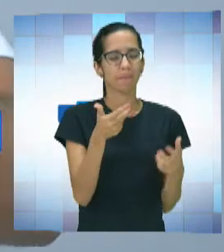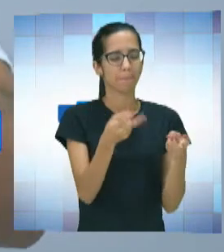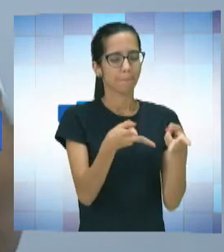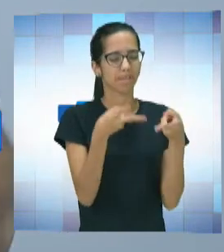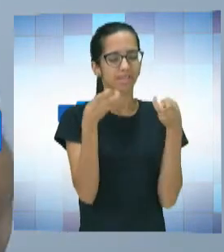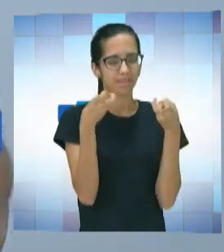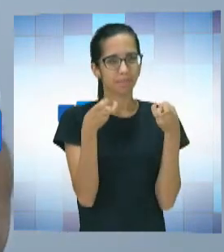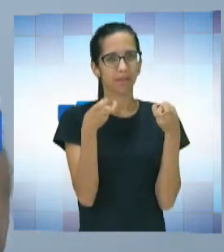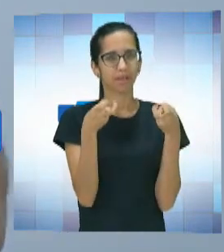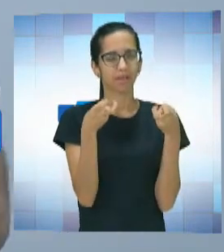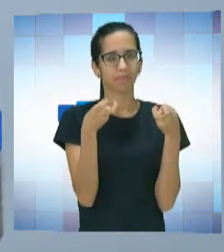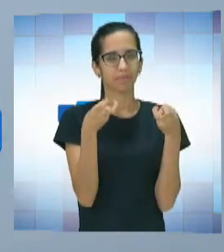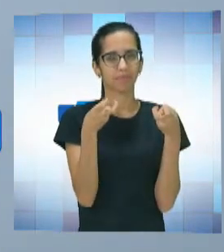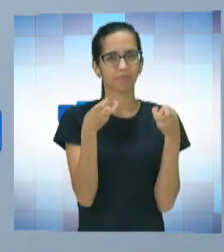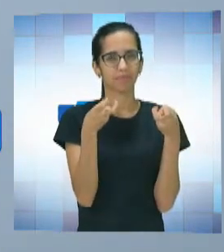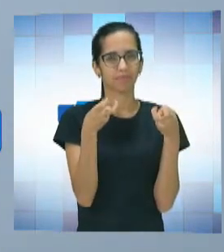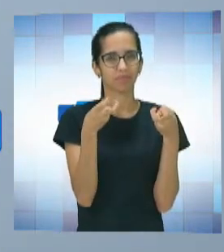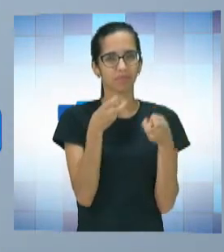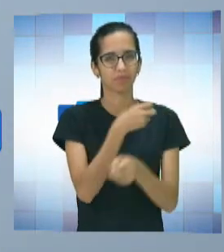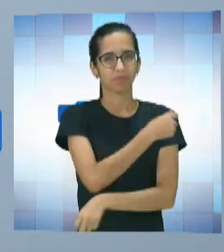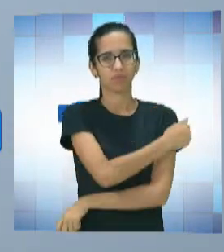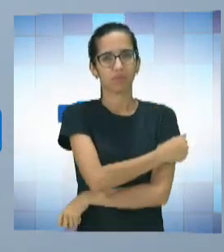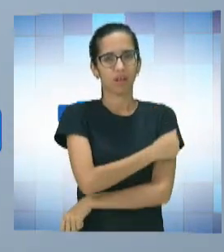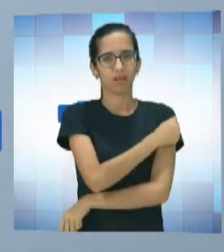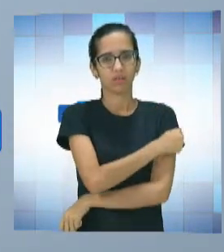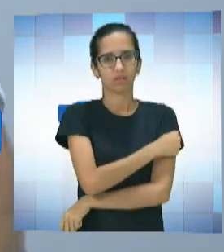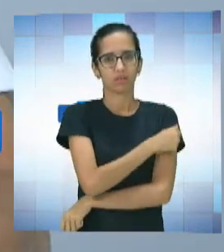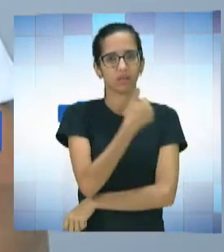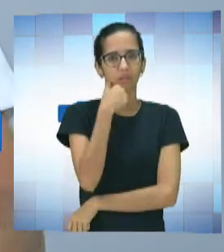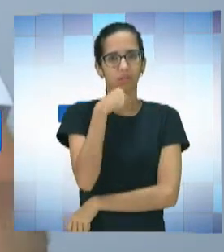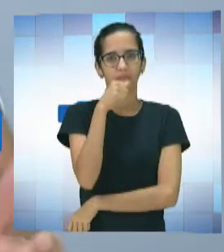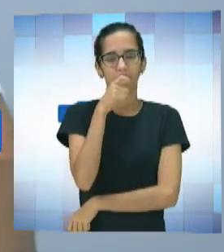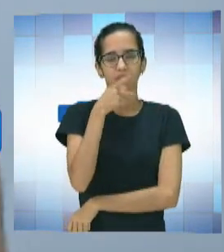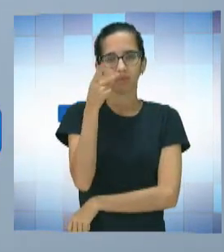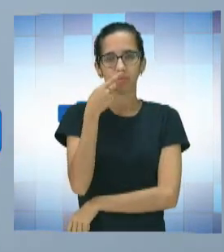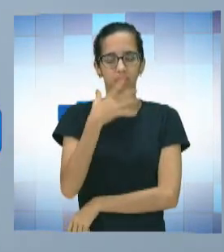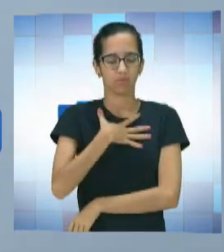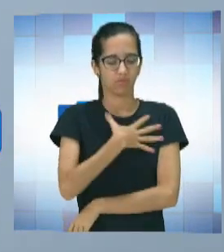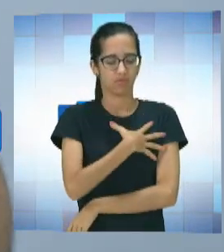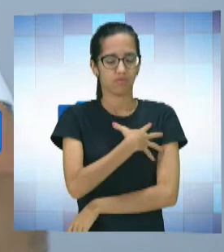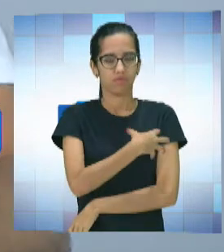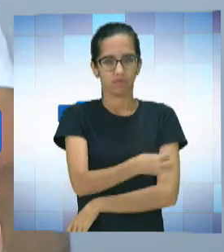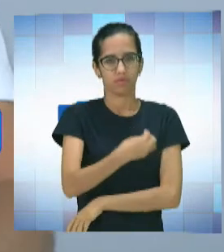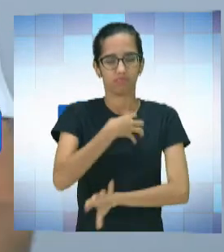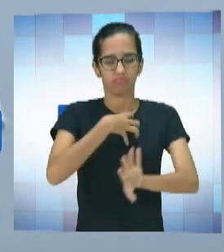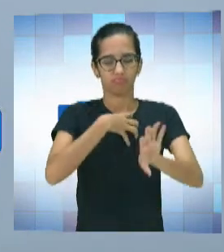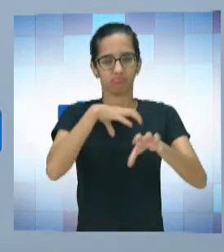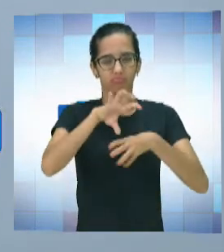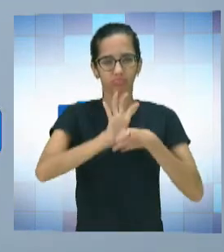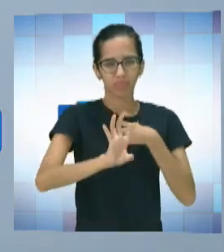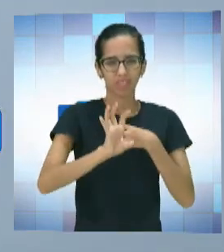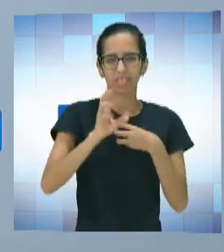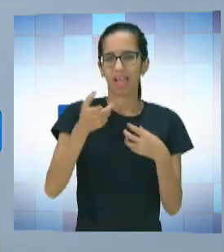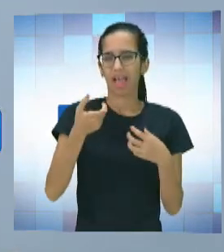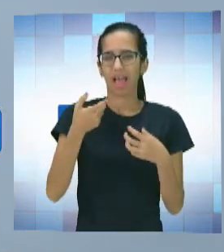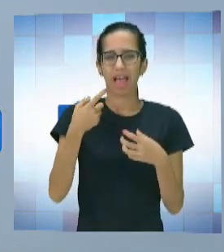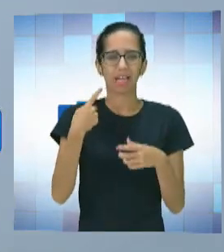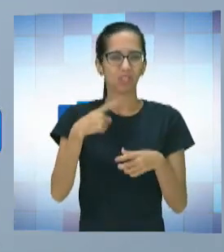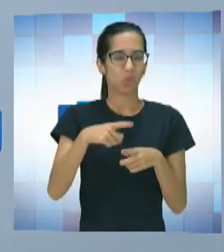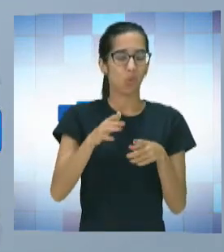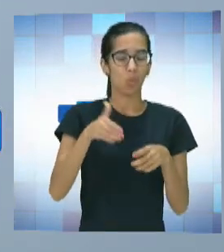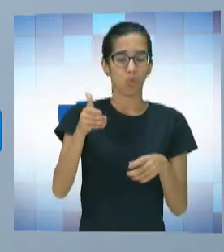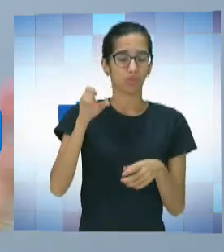começou a perceber em um aluno, que a mãe disse, meu filho tem uma sensibilidade muito grande, então, barulho, como é que vocês vão trabalhar? Porque